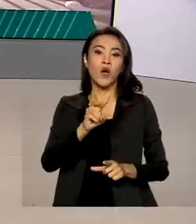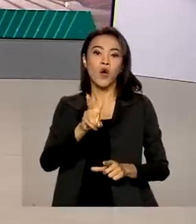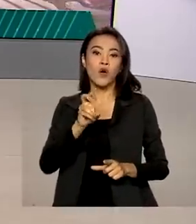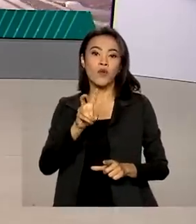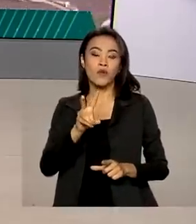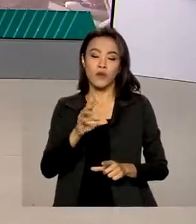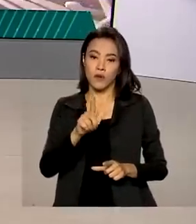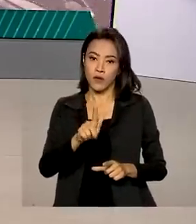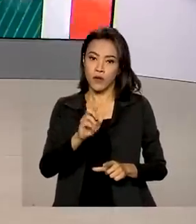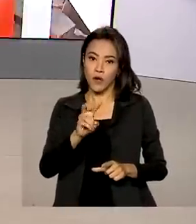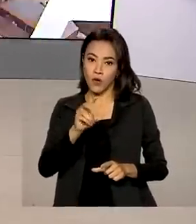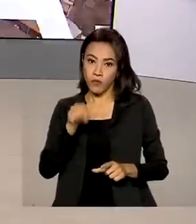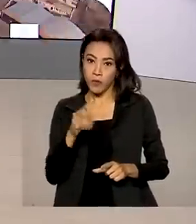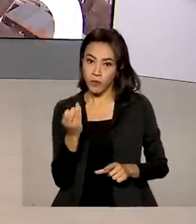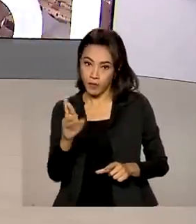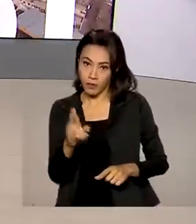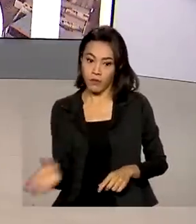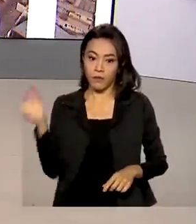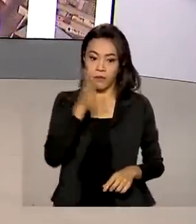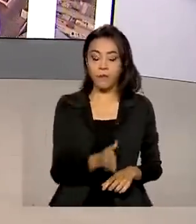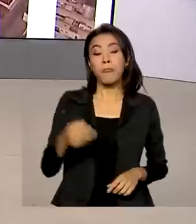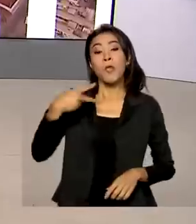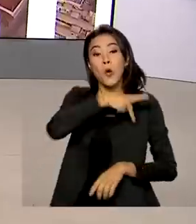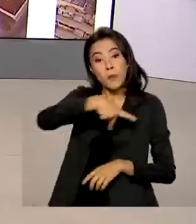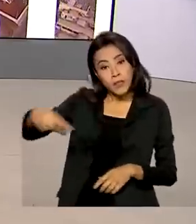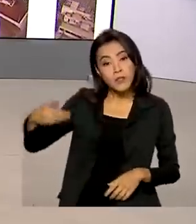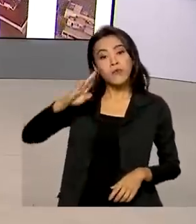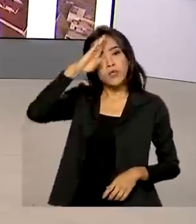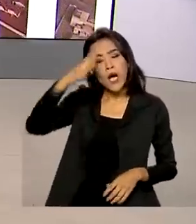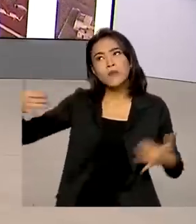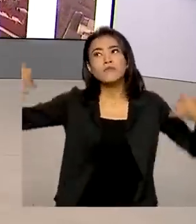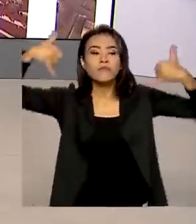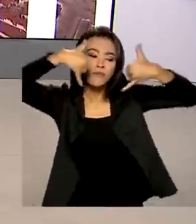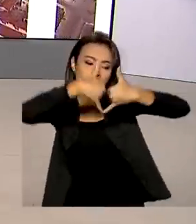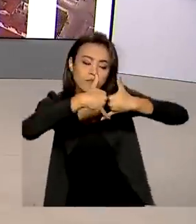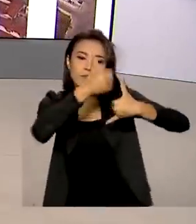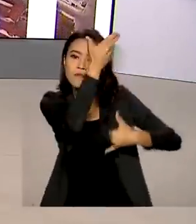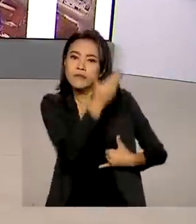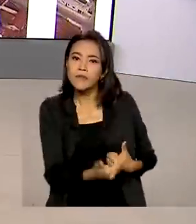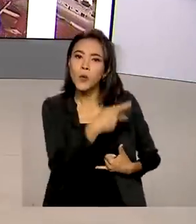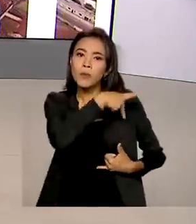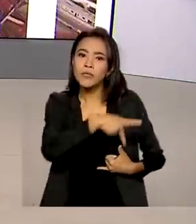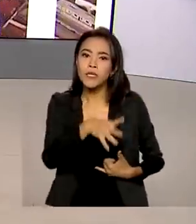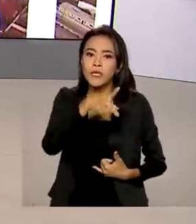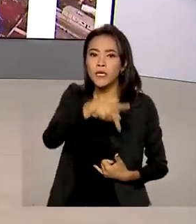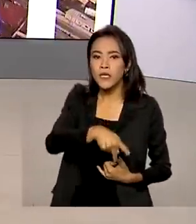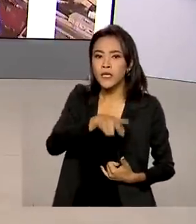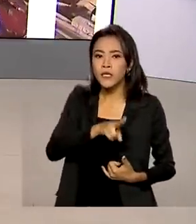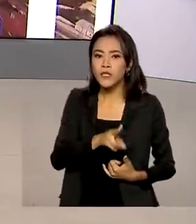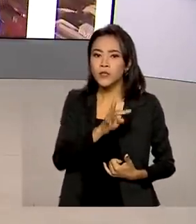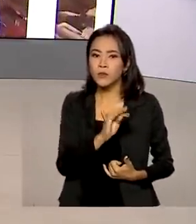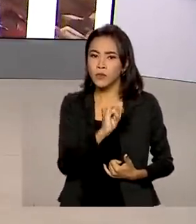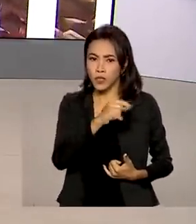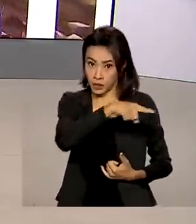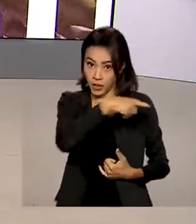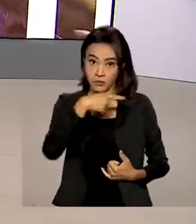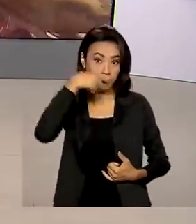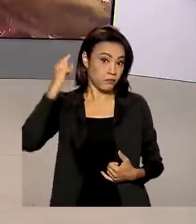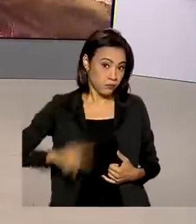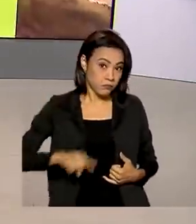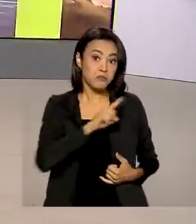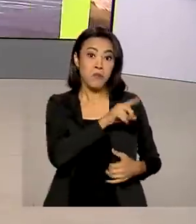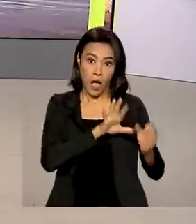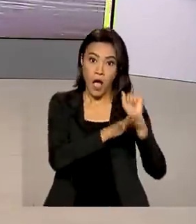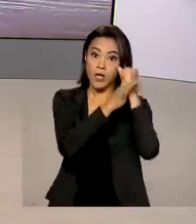O presidente Jair Bolsonaro conversou por telefone com o presidente Vladimir Putin. O líder russo garantiu o suprimento de